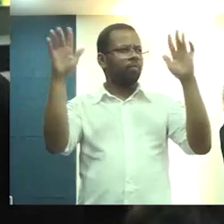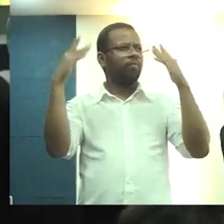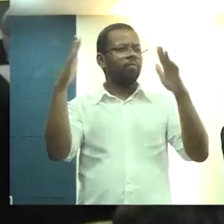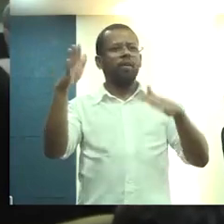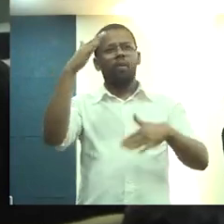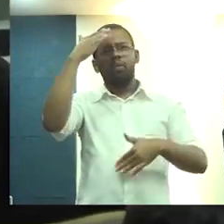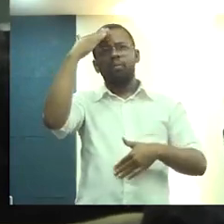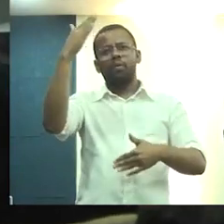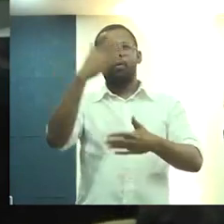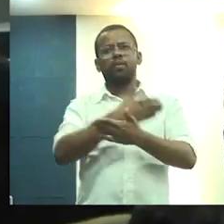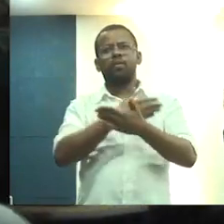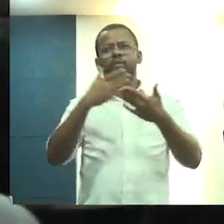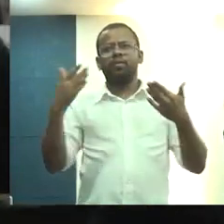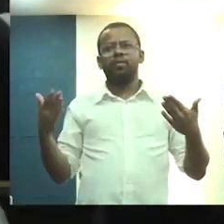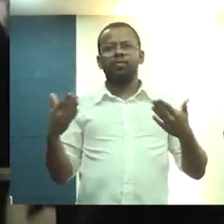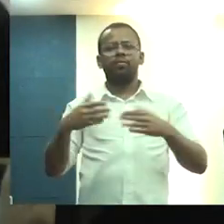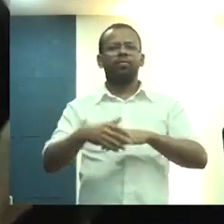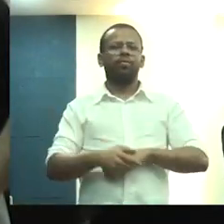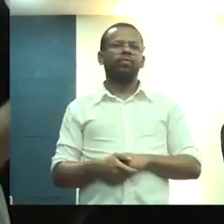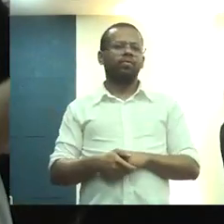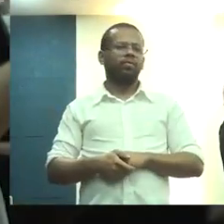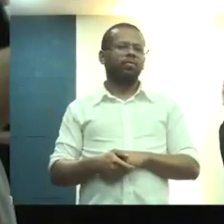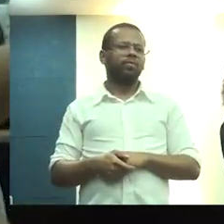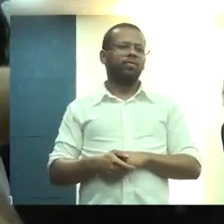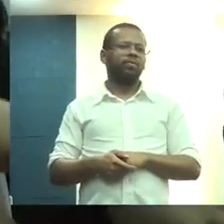Muito obrigada, senhora Dalva.